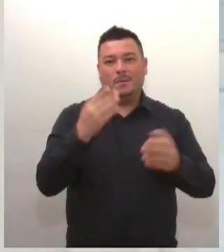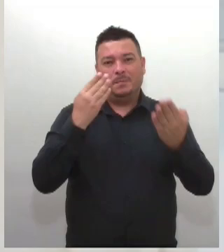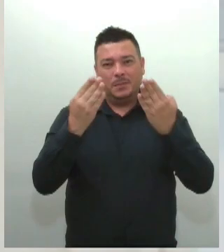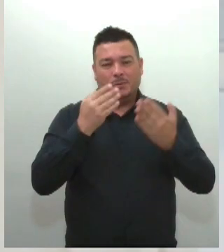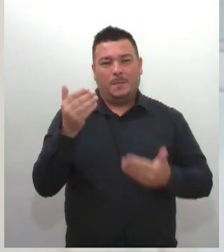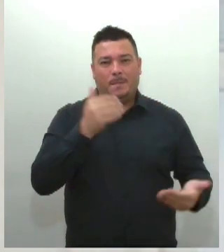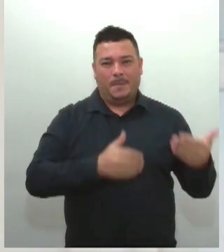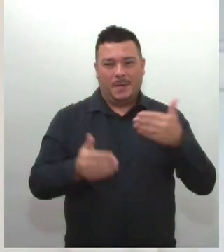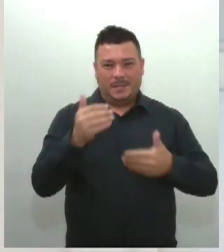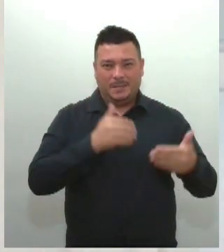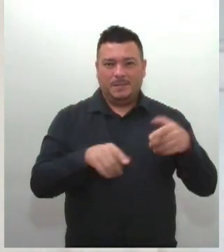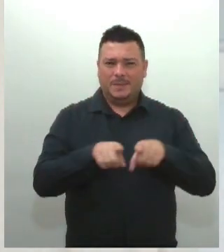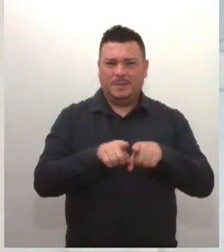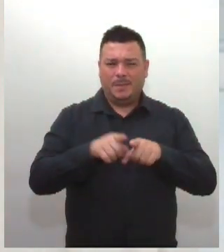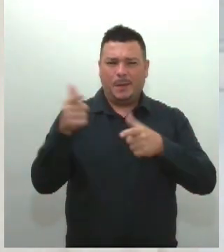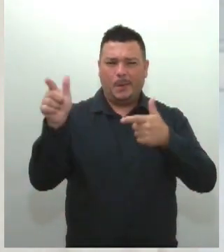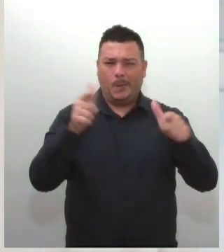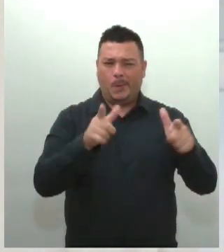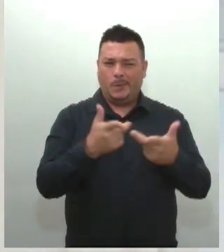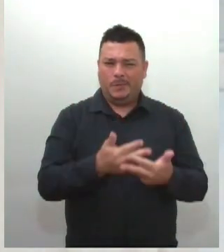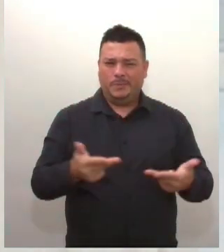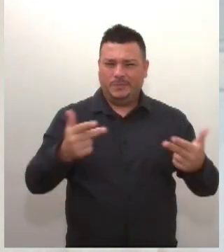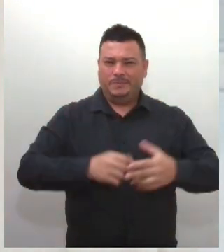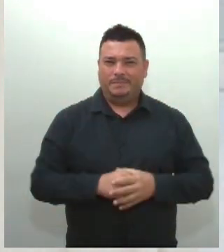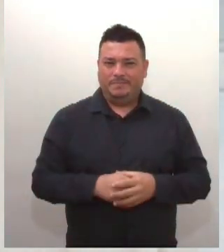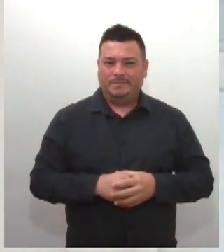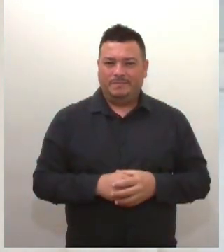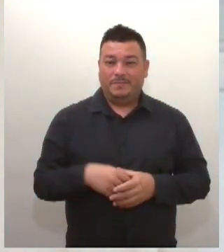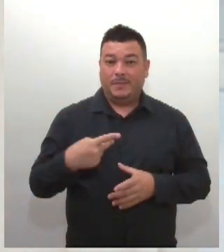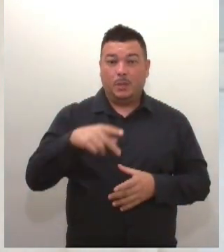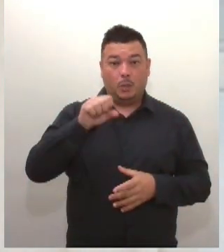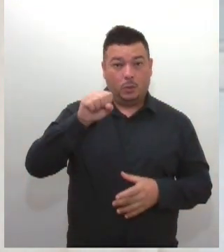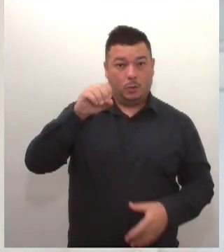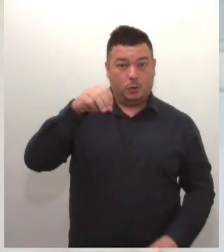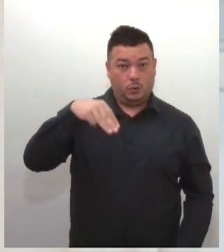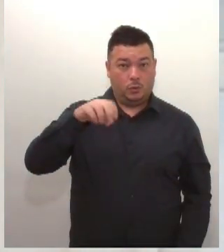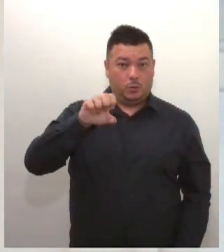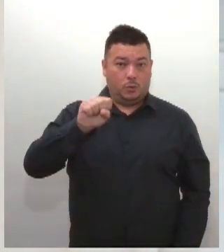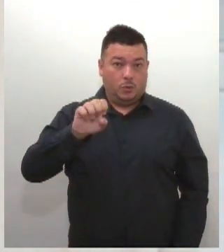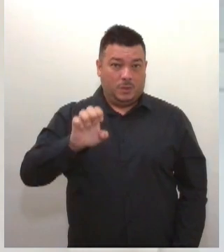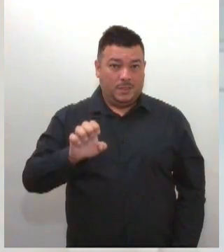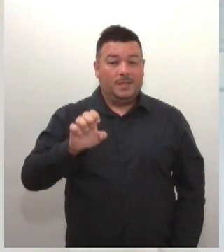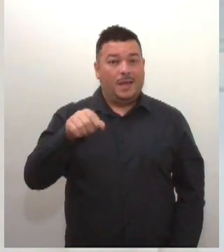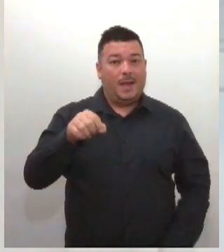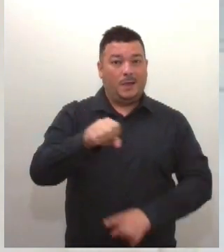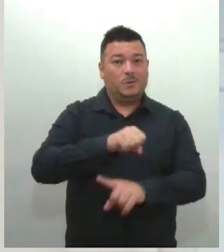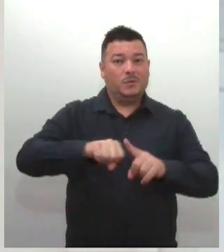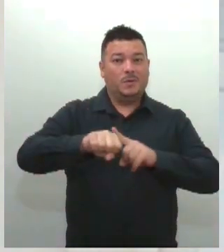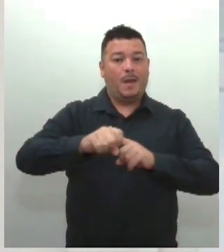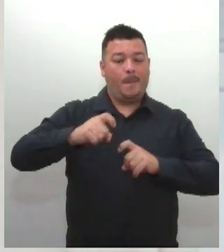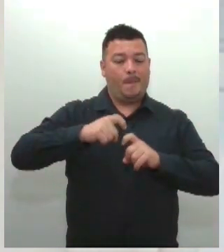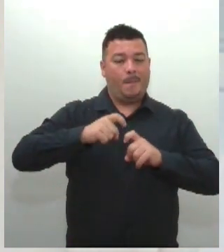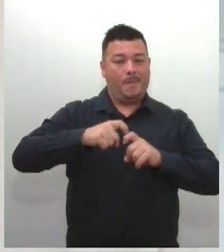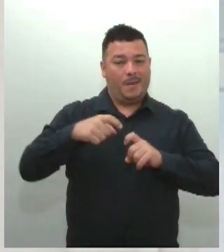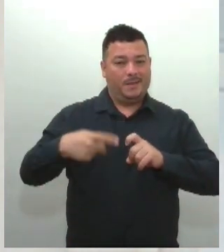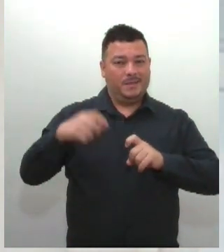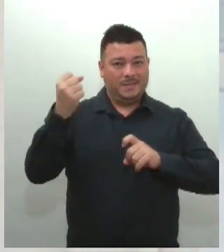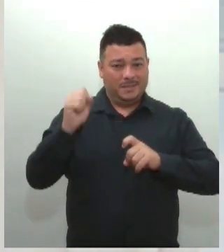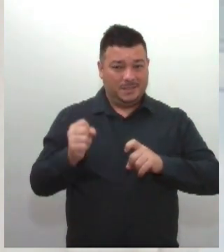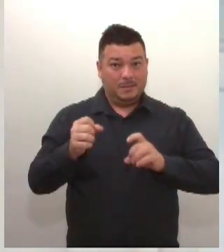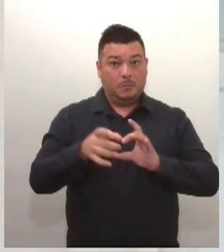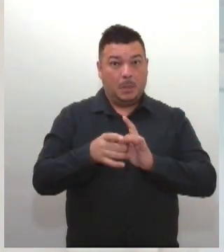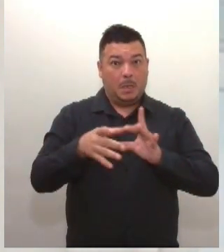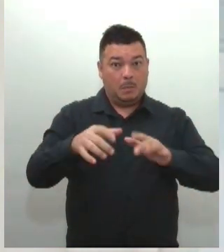entre outras atividades. A própria SOMESI, que é a Sociedade Médica de Sergipe, está cedendo o auditório e está